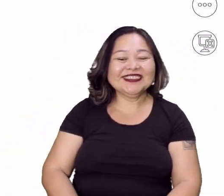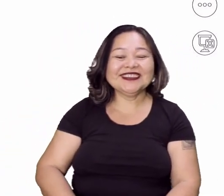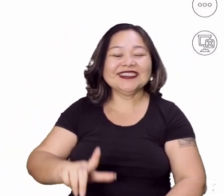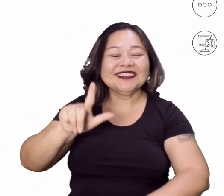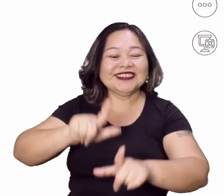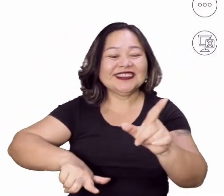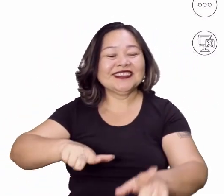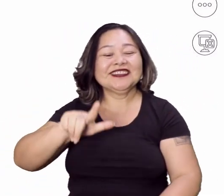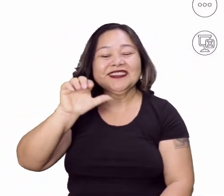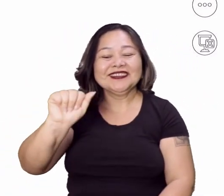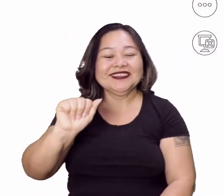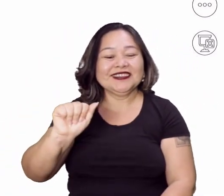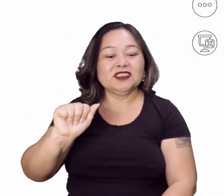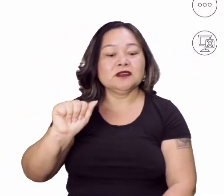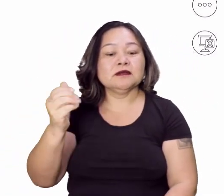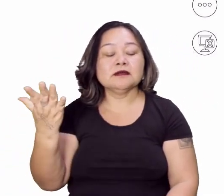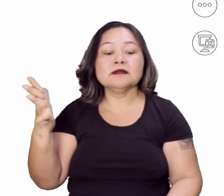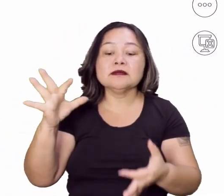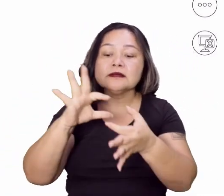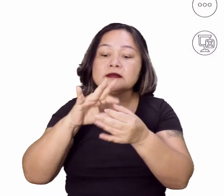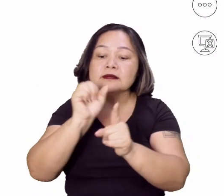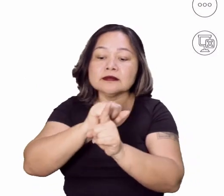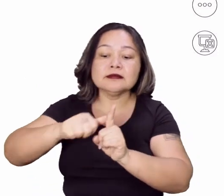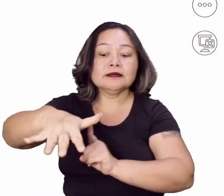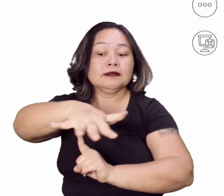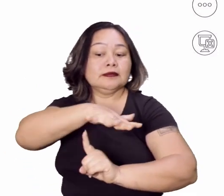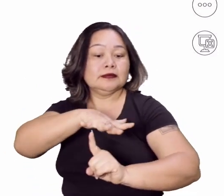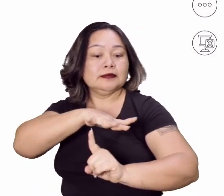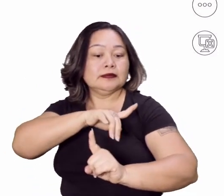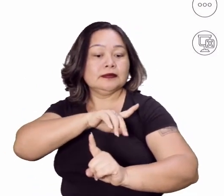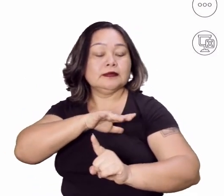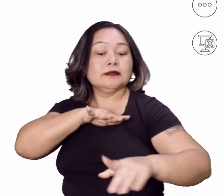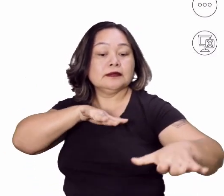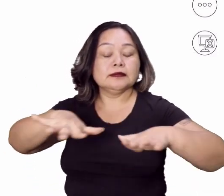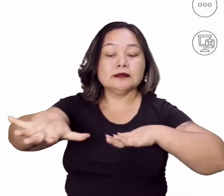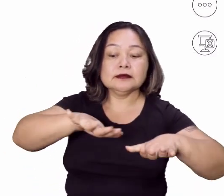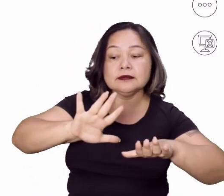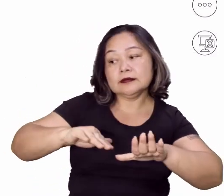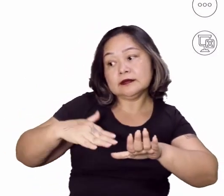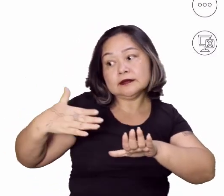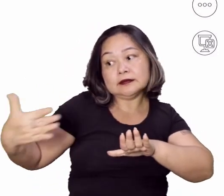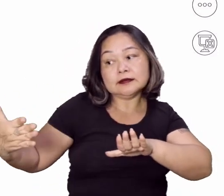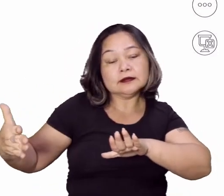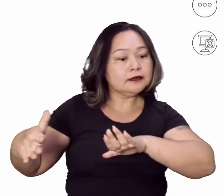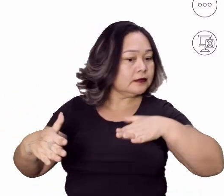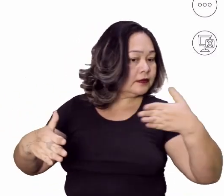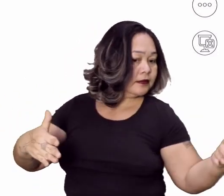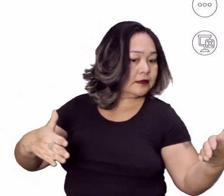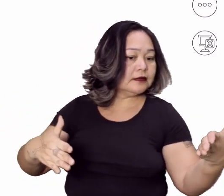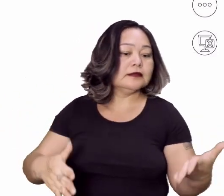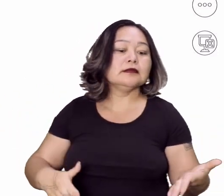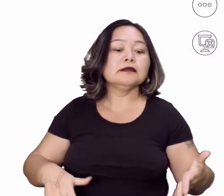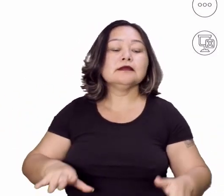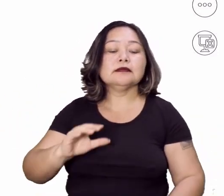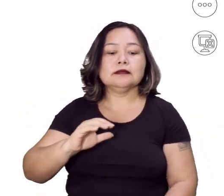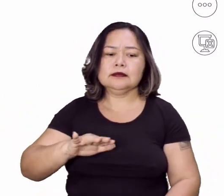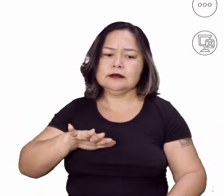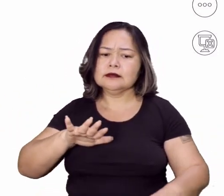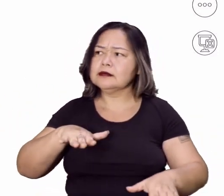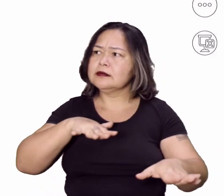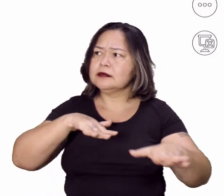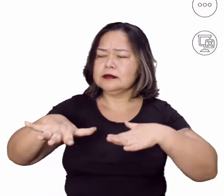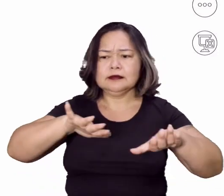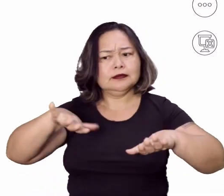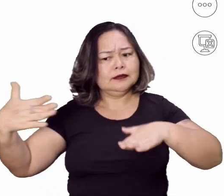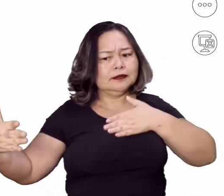Letra A. Interação social. B. Mobilidade lateral. Mobilidade